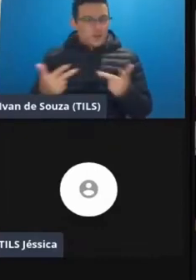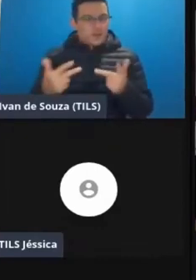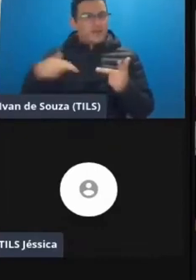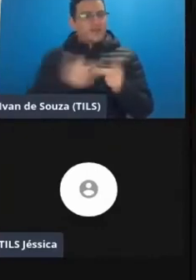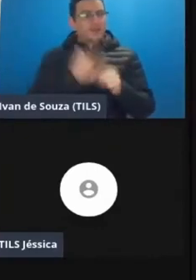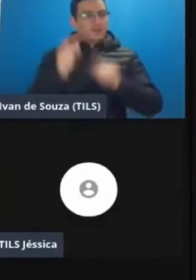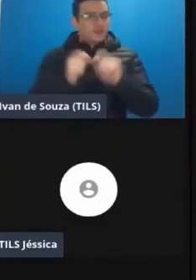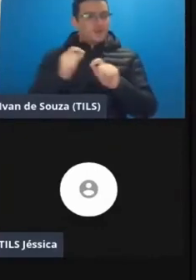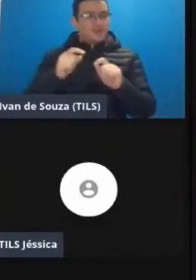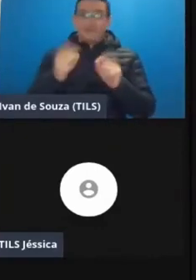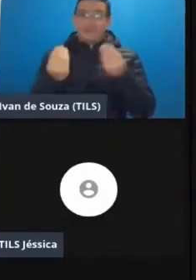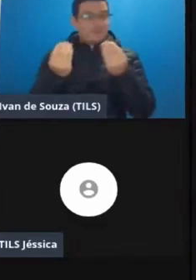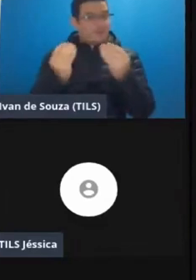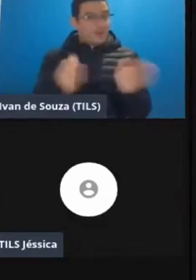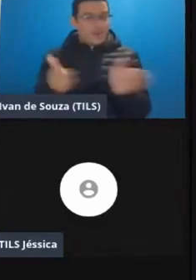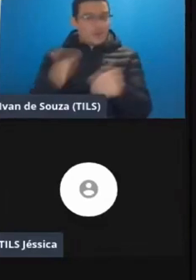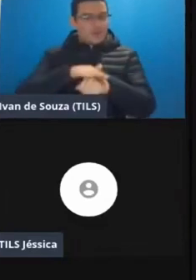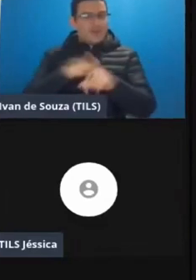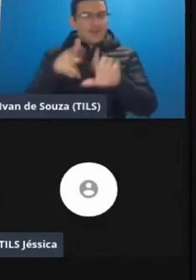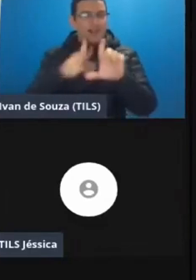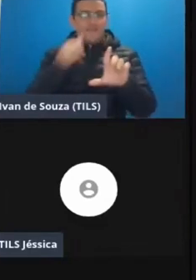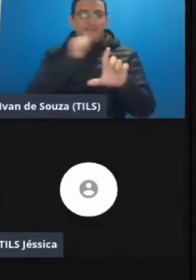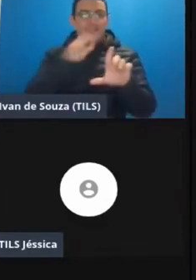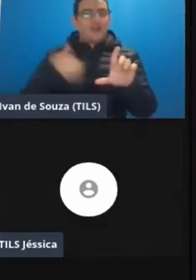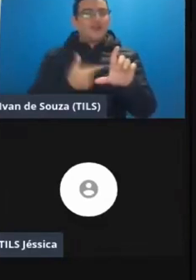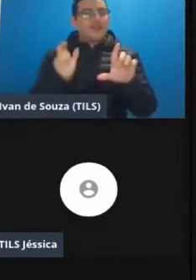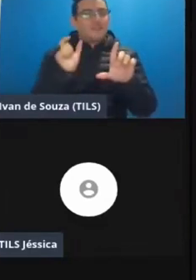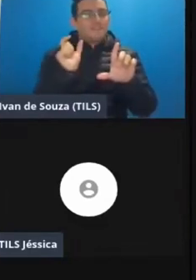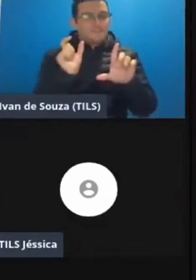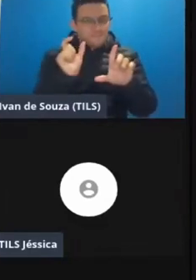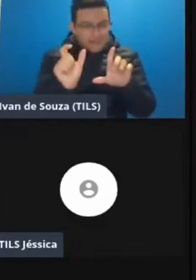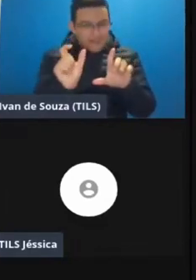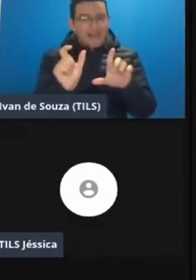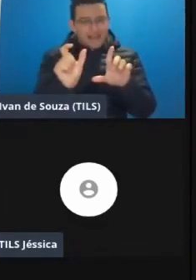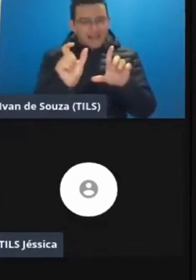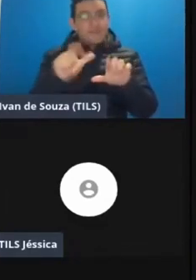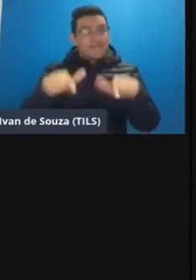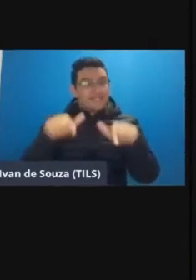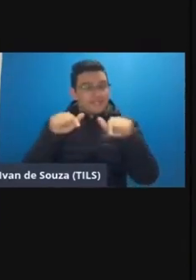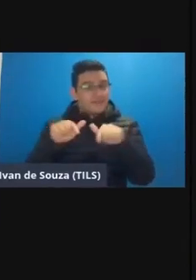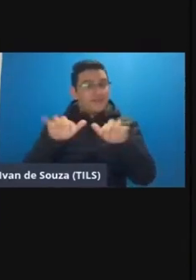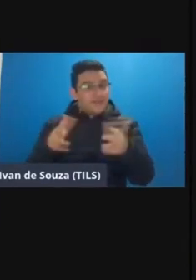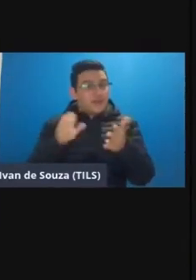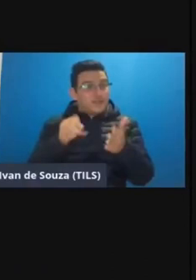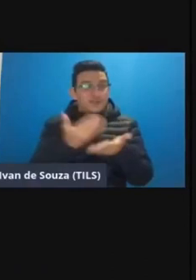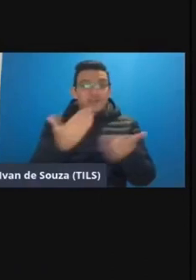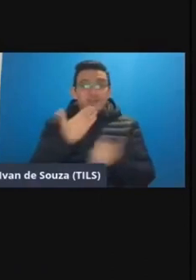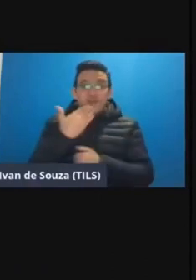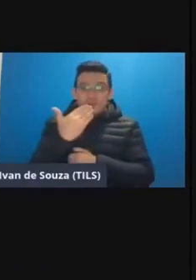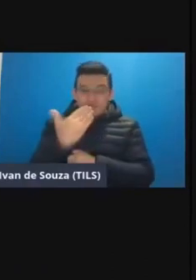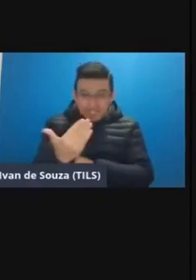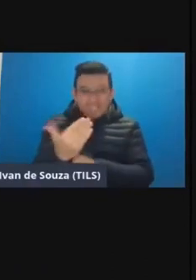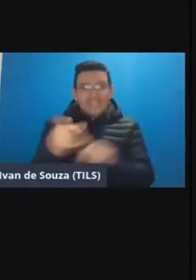gente não colocou aqui durante a live ainda foi a nossa palavra chave para certificação então quem for pedir a